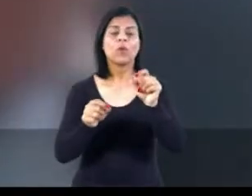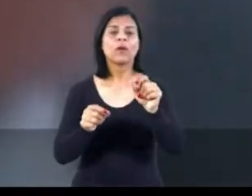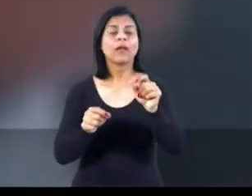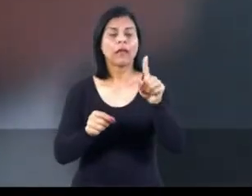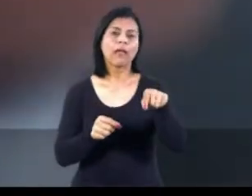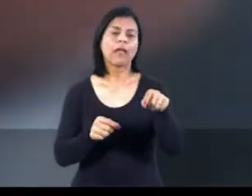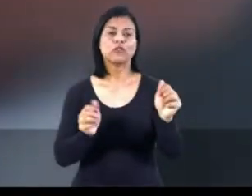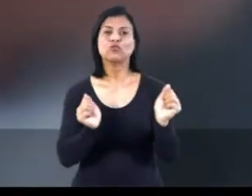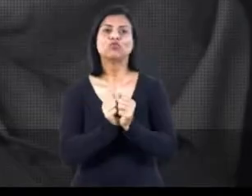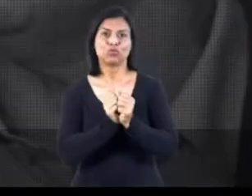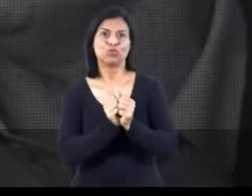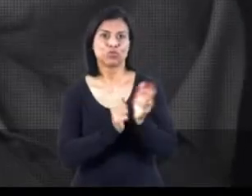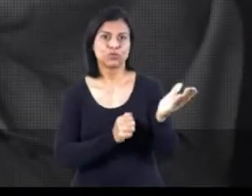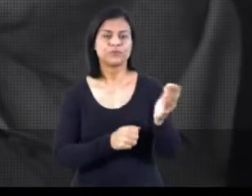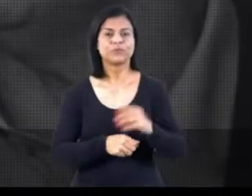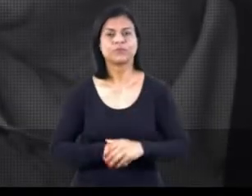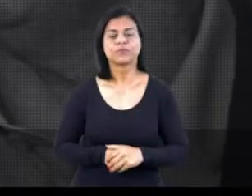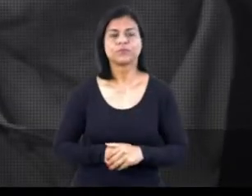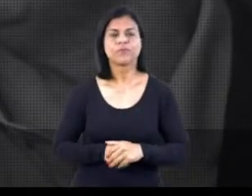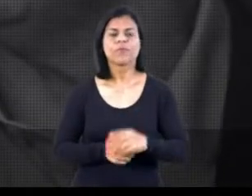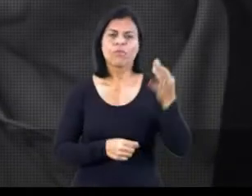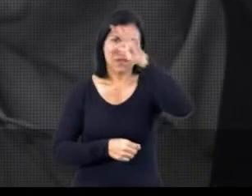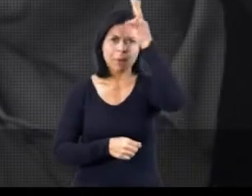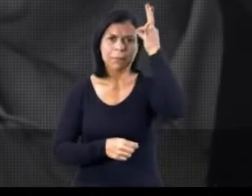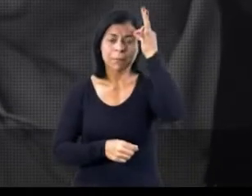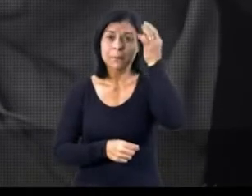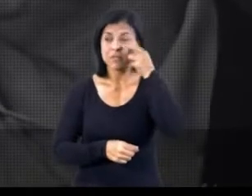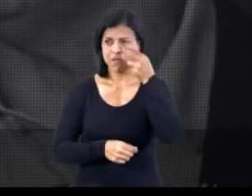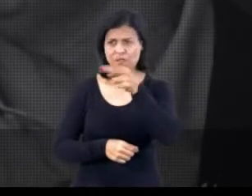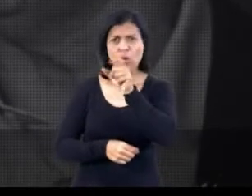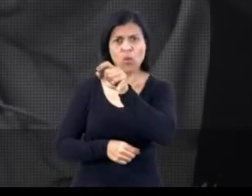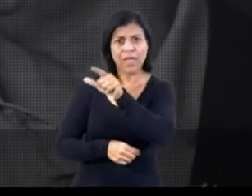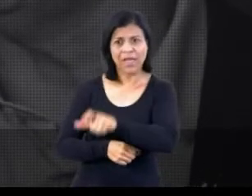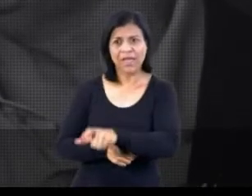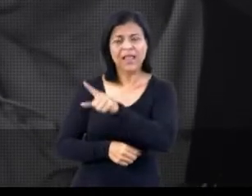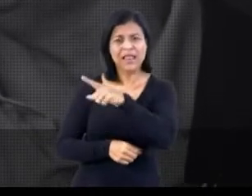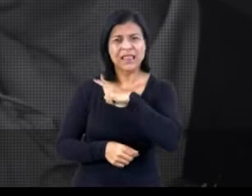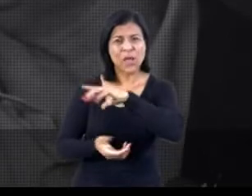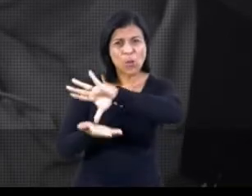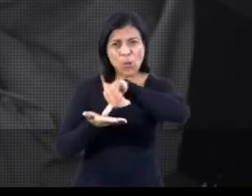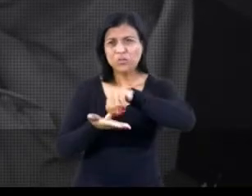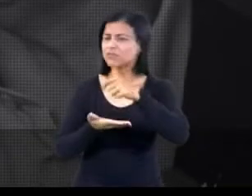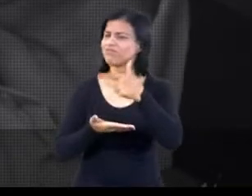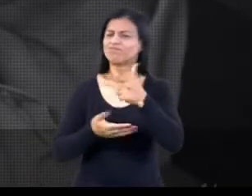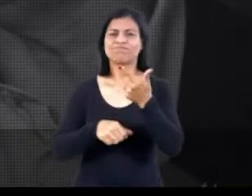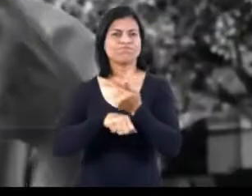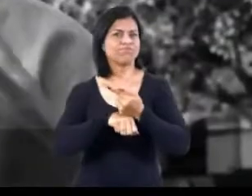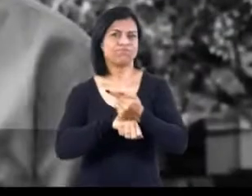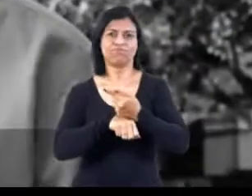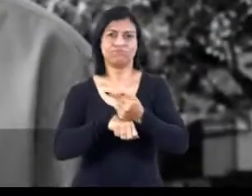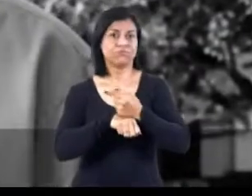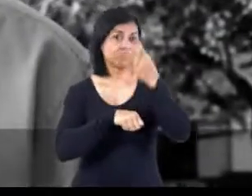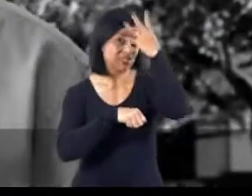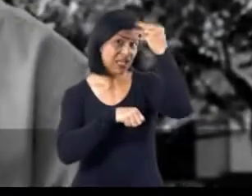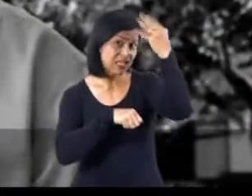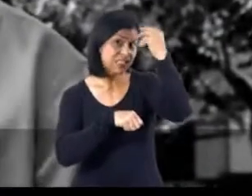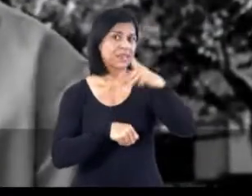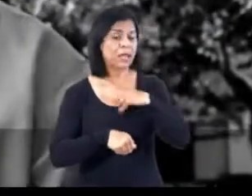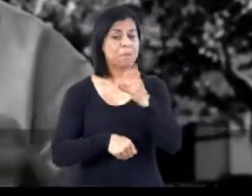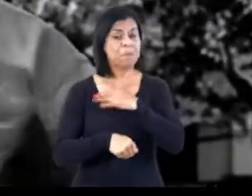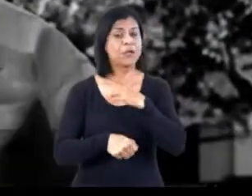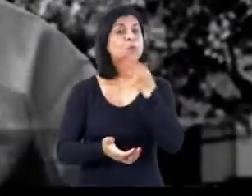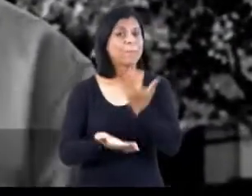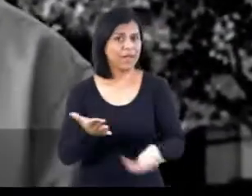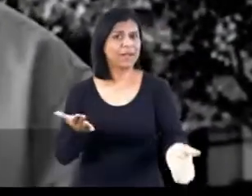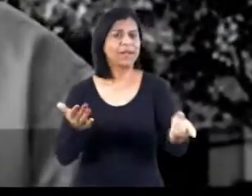Lula é o seu candidato. Lula é o seu candidato. Capixaba. Onde tem corrupção, não tem gestão. Casagrande não tem medo só de